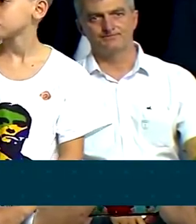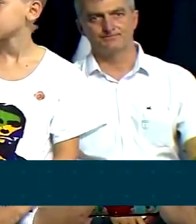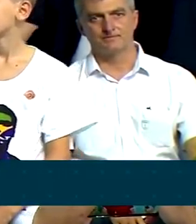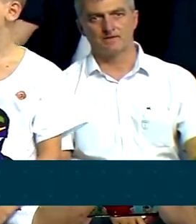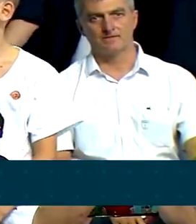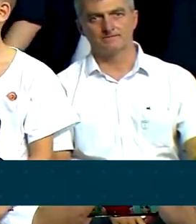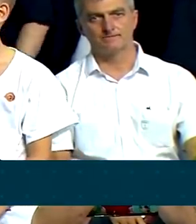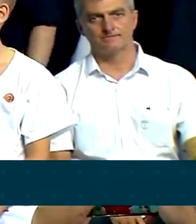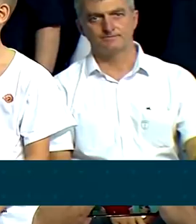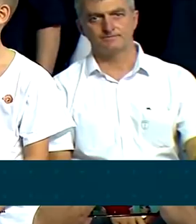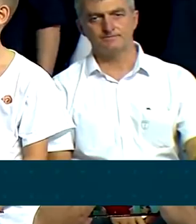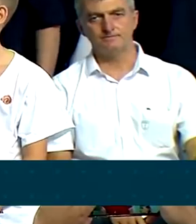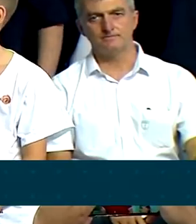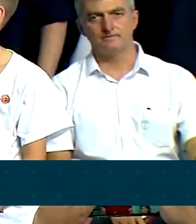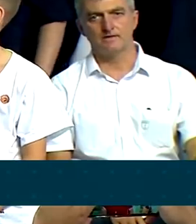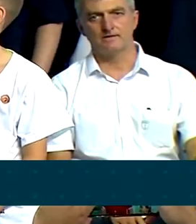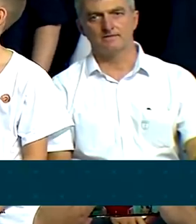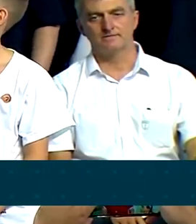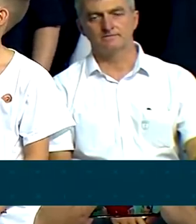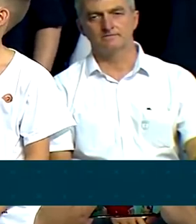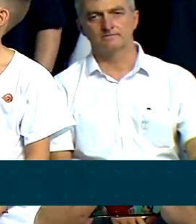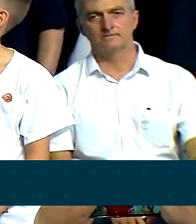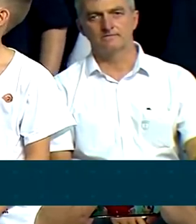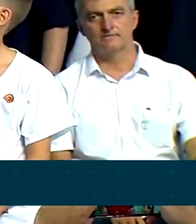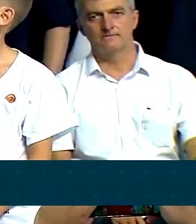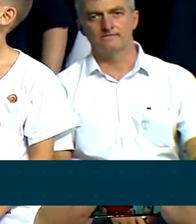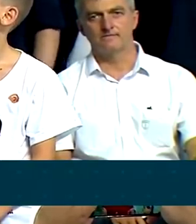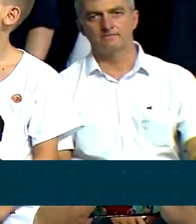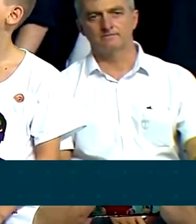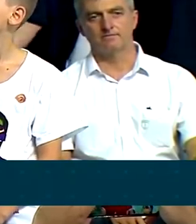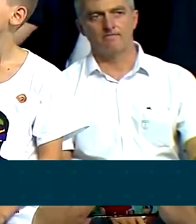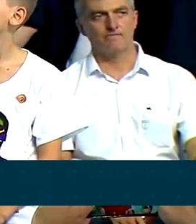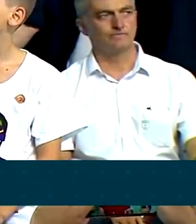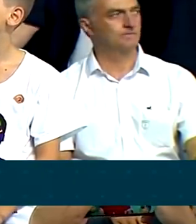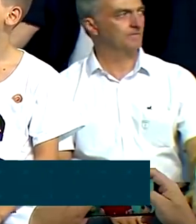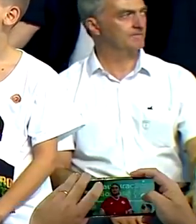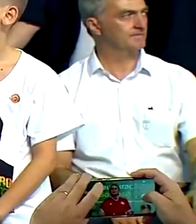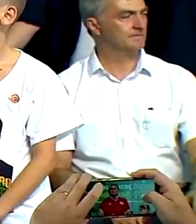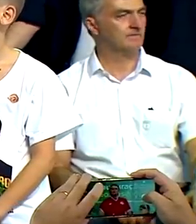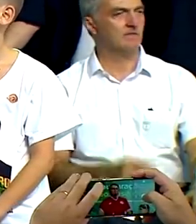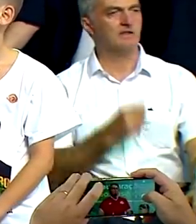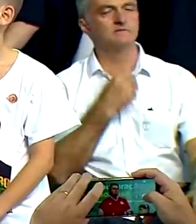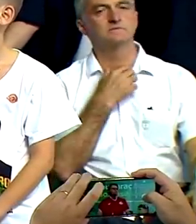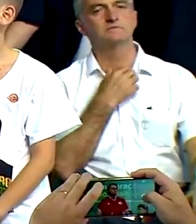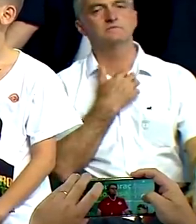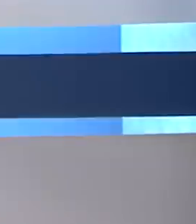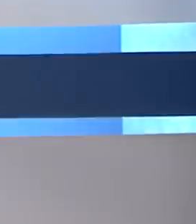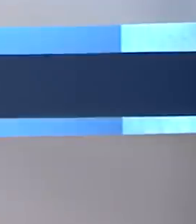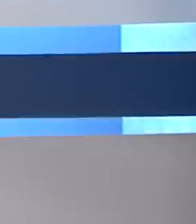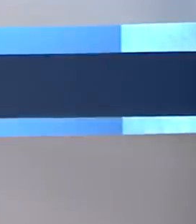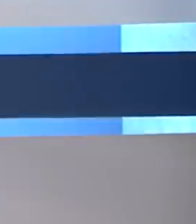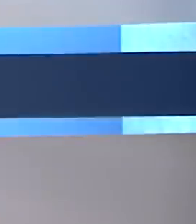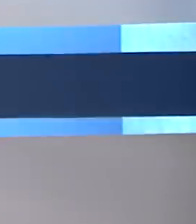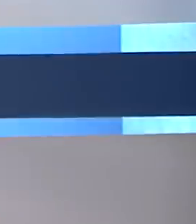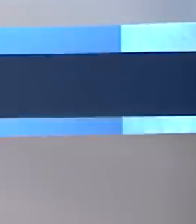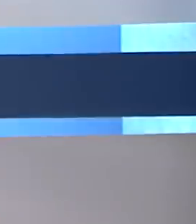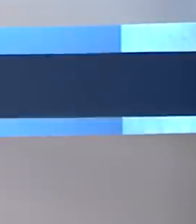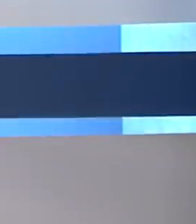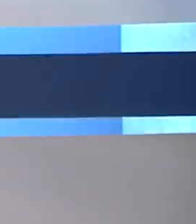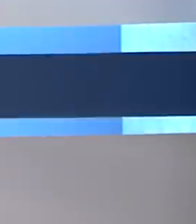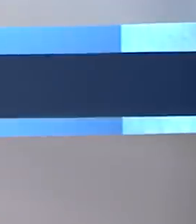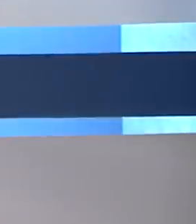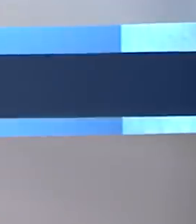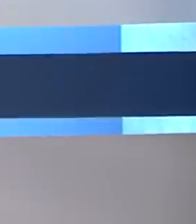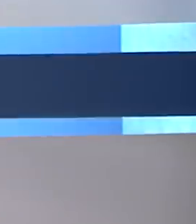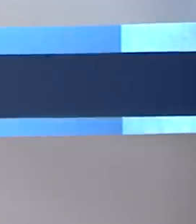economia, o Brasil é um país que está na vanguarda do mundo. E na capital